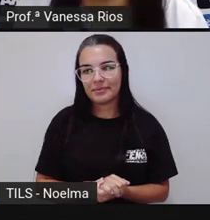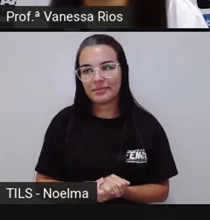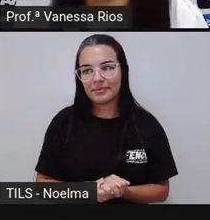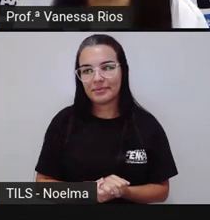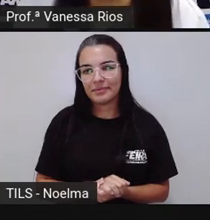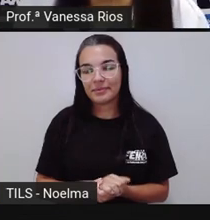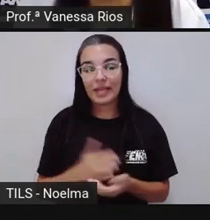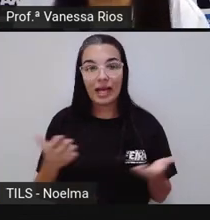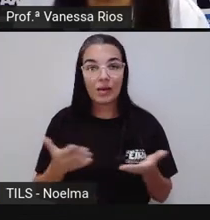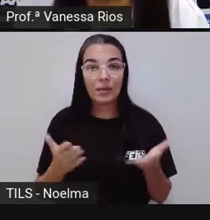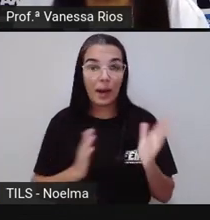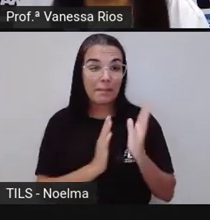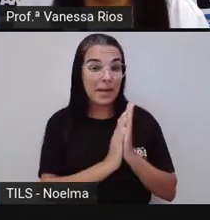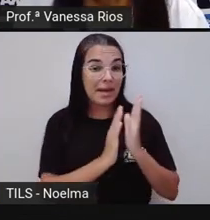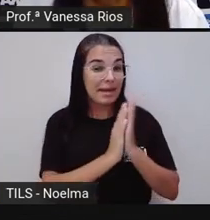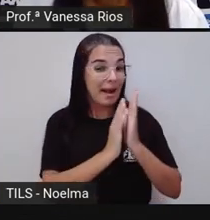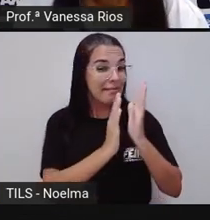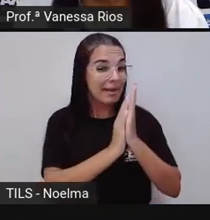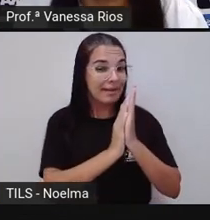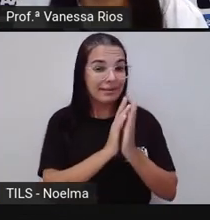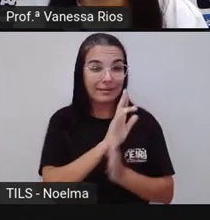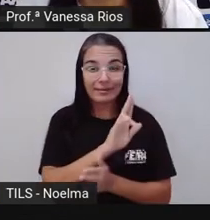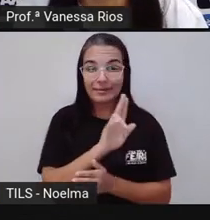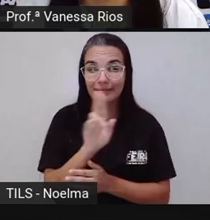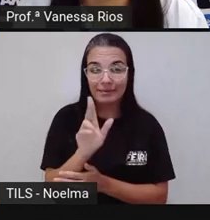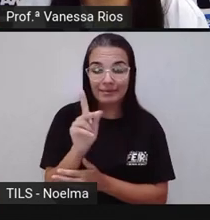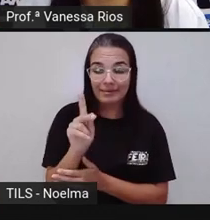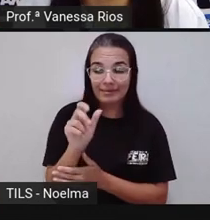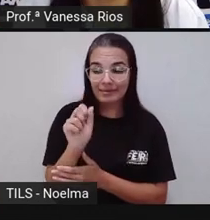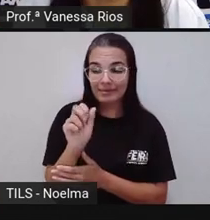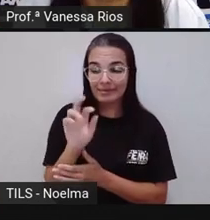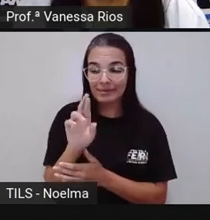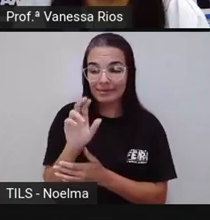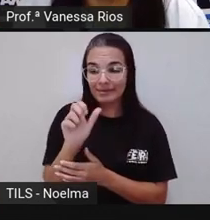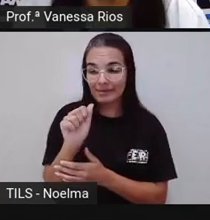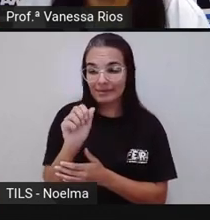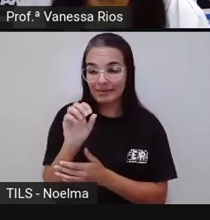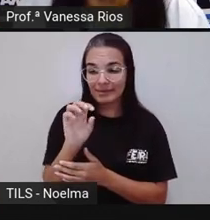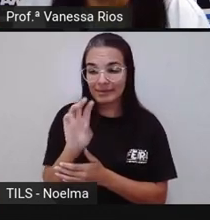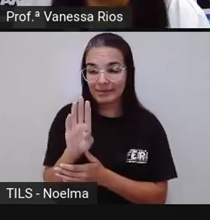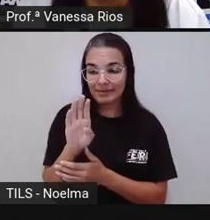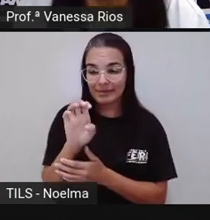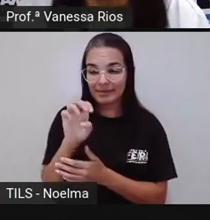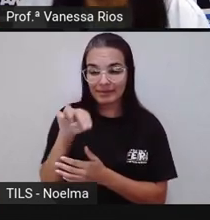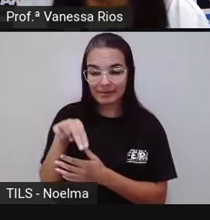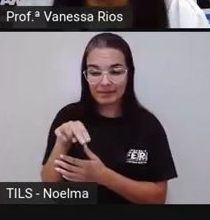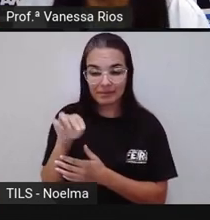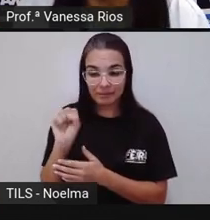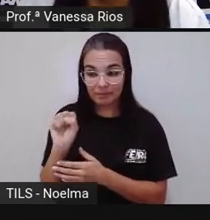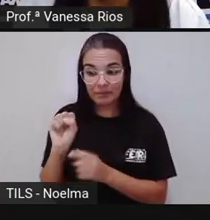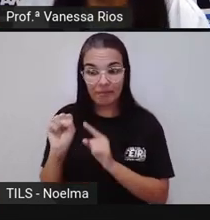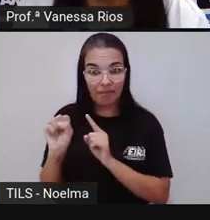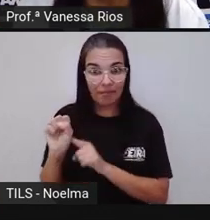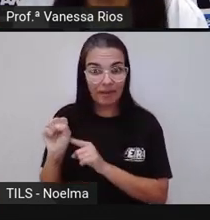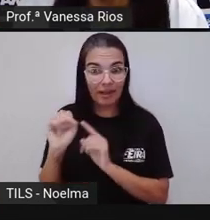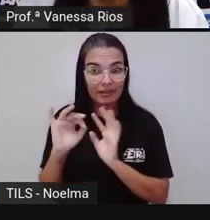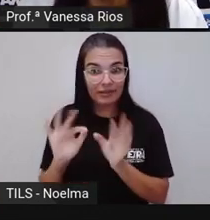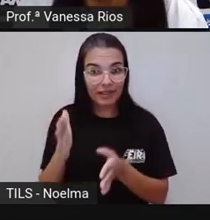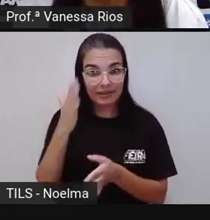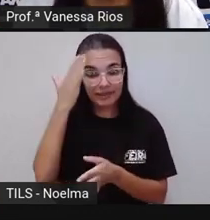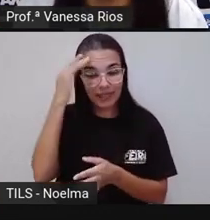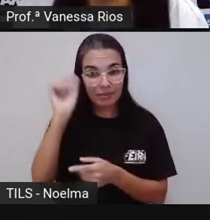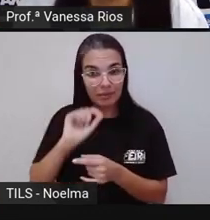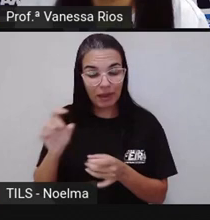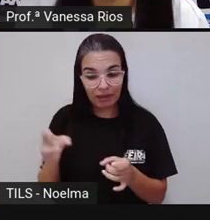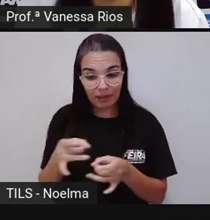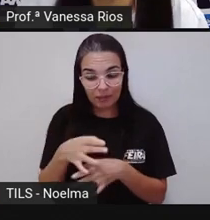Agora é a palavra parabéns, que também aí é no oxítona, terminada em em em. E a gente já sabe